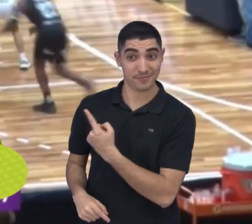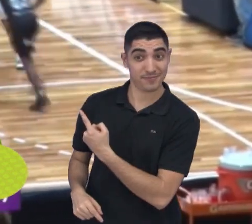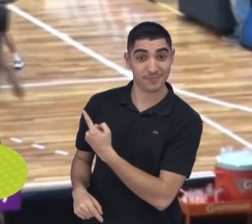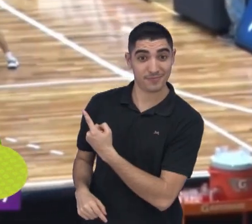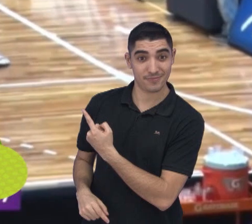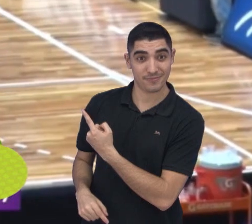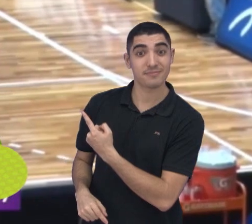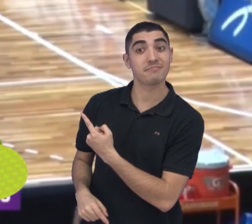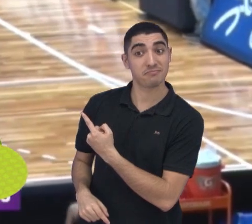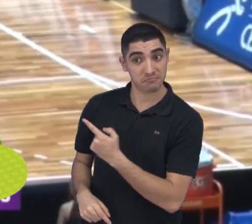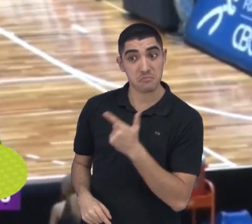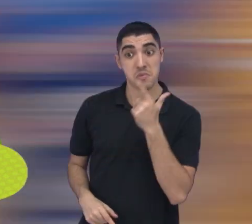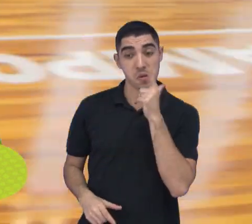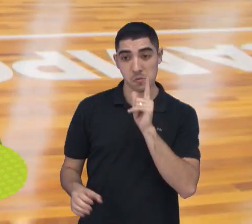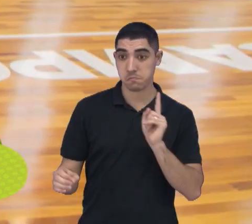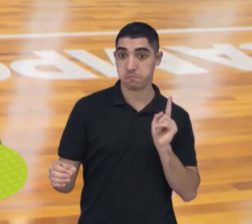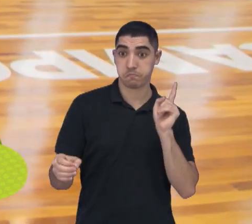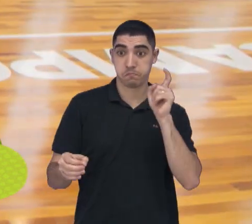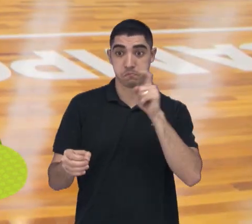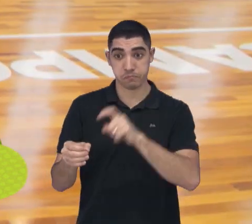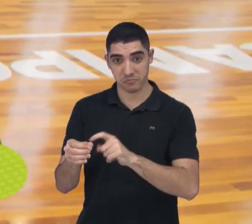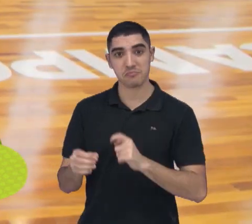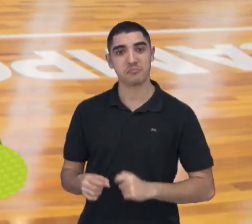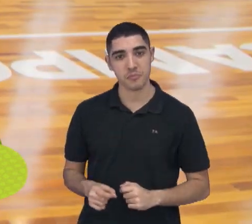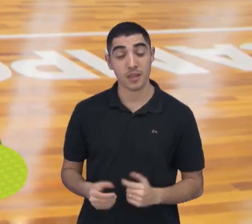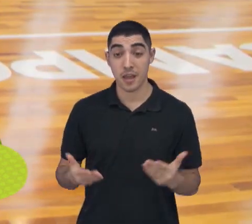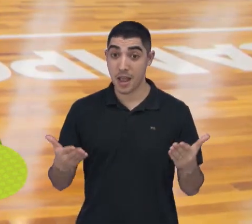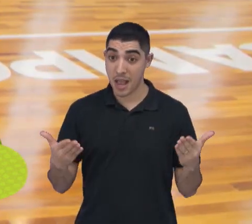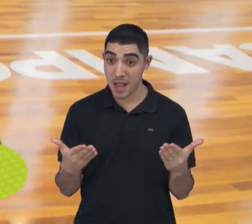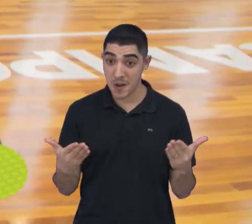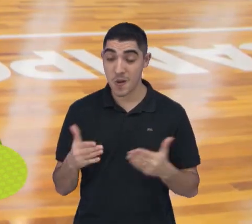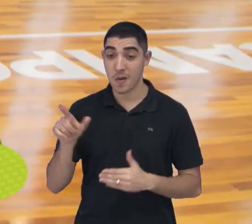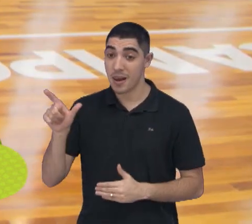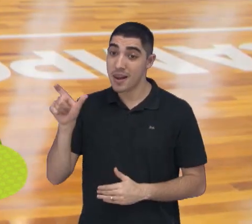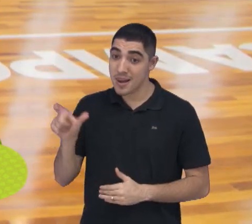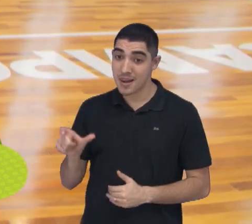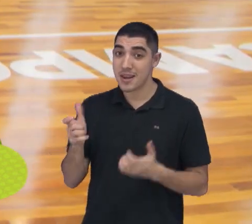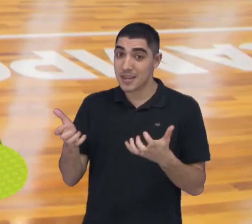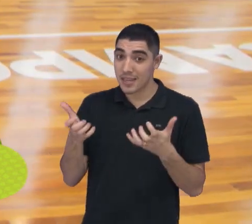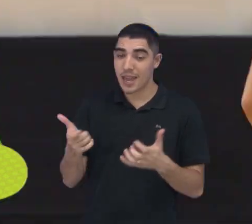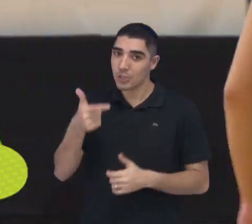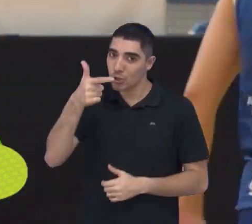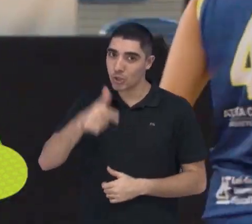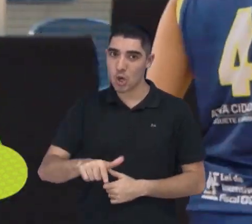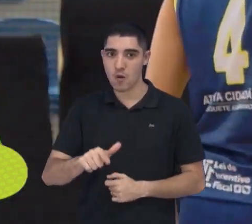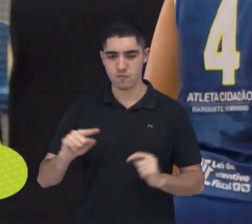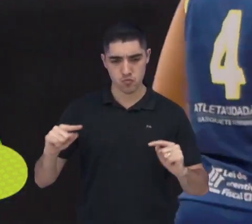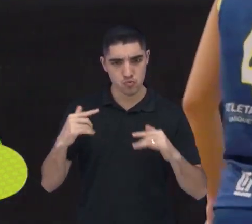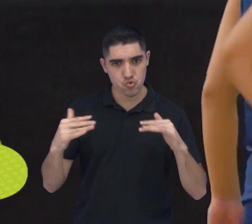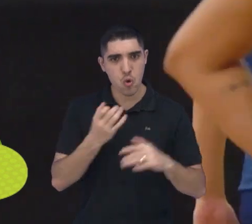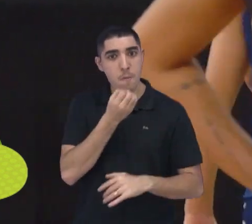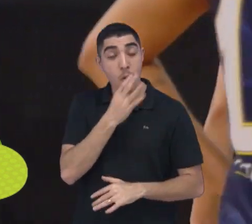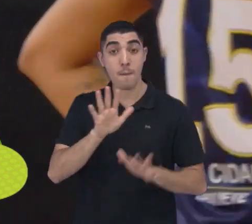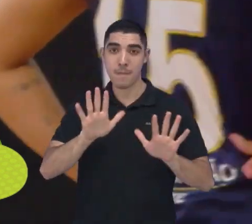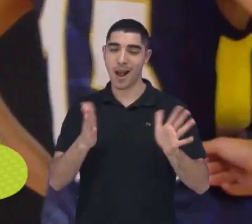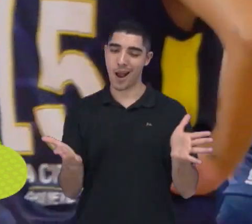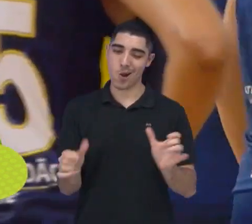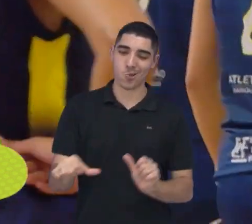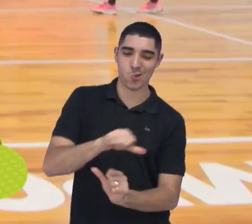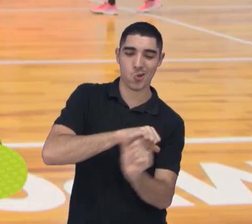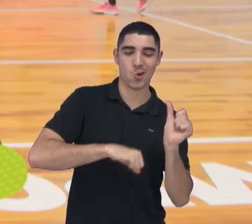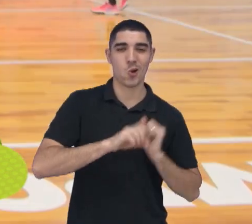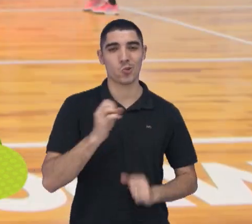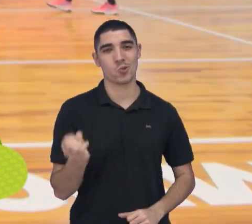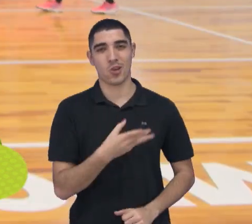sendo destaque nos confrontos. Agora, espera repetir as boas atuações com a camisa do São José.